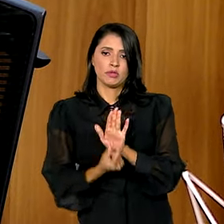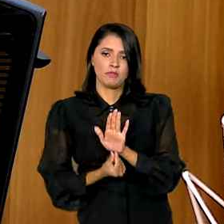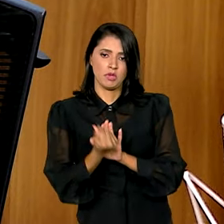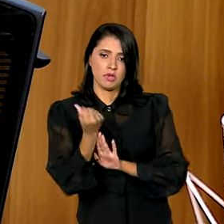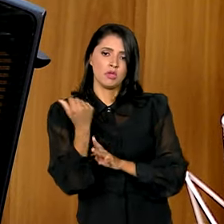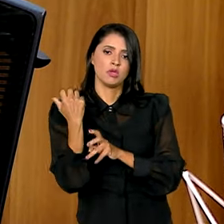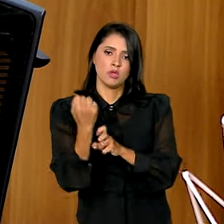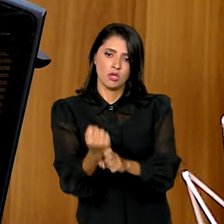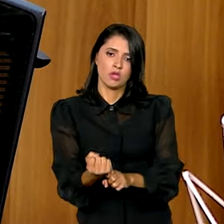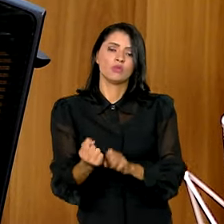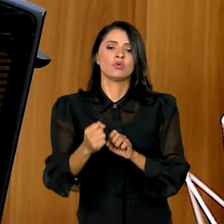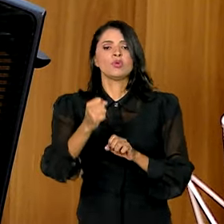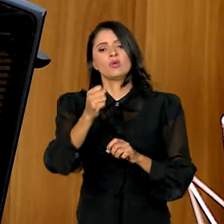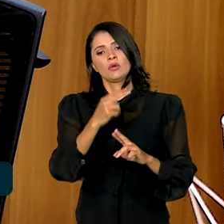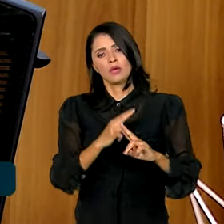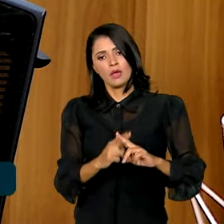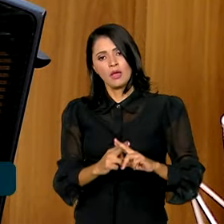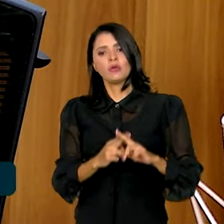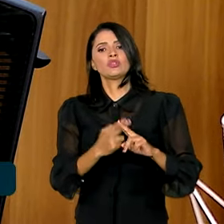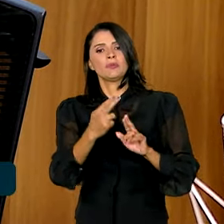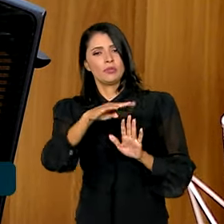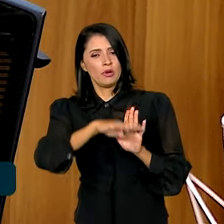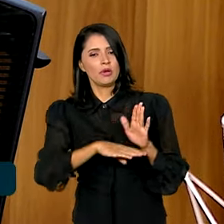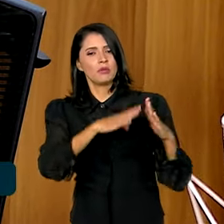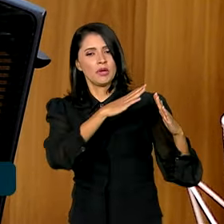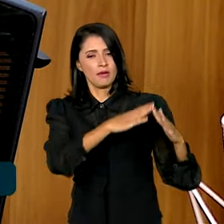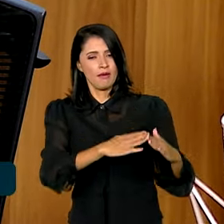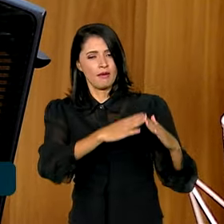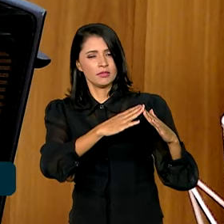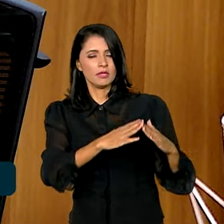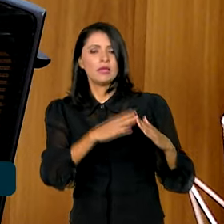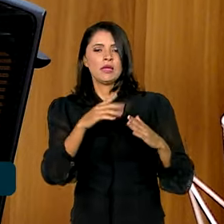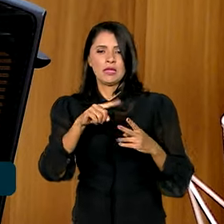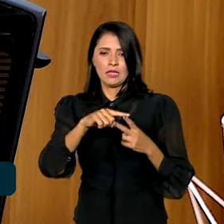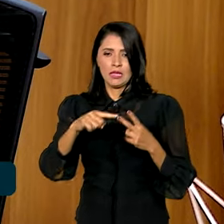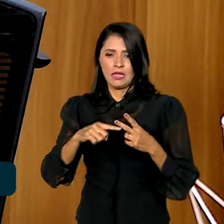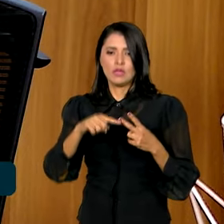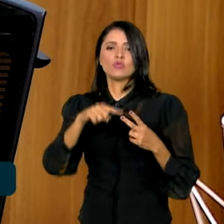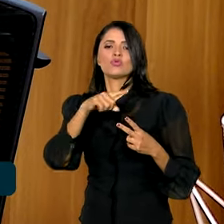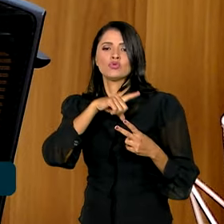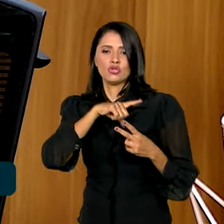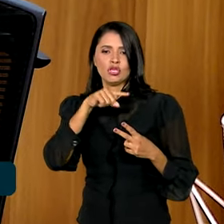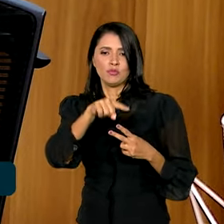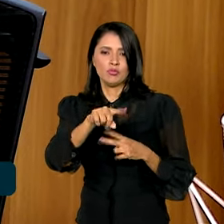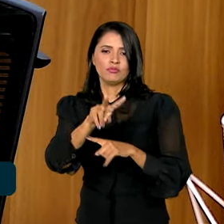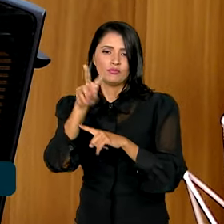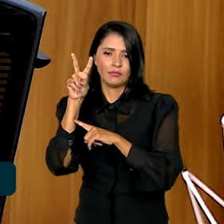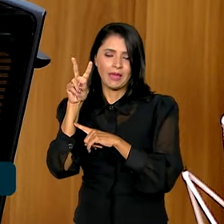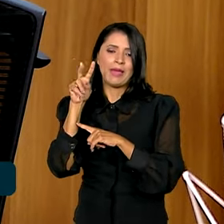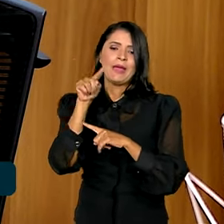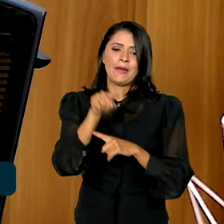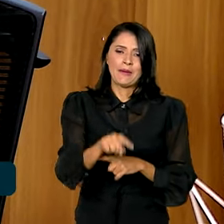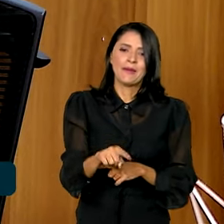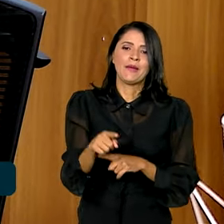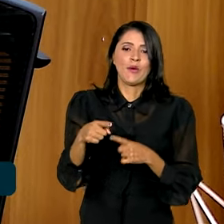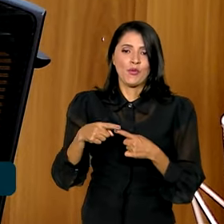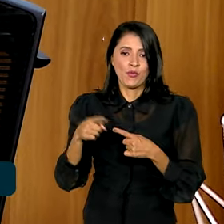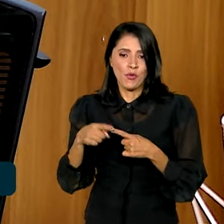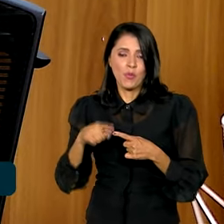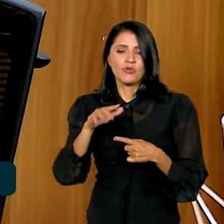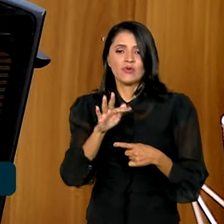os programas habitacionais. Nós temos duas linhas específicas de habitação, as de origem de recursos do